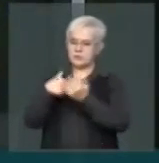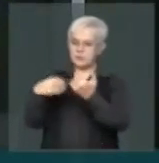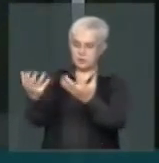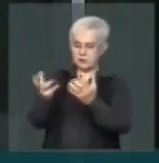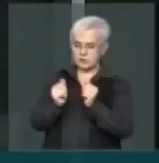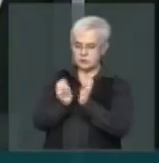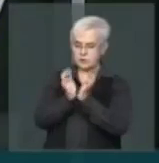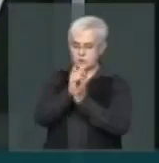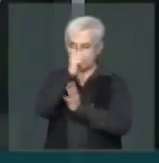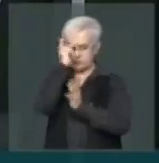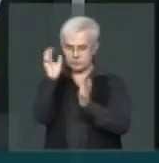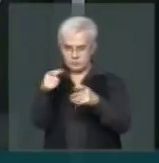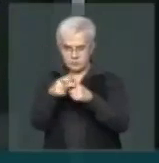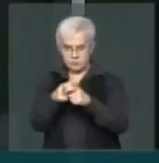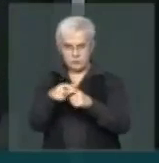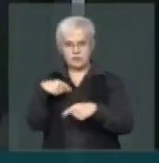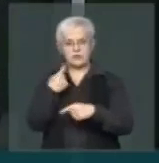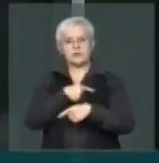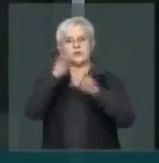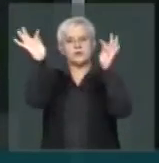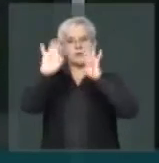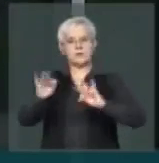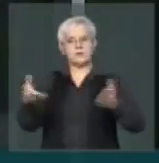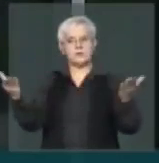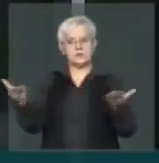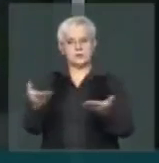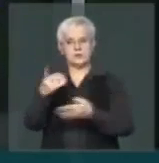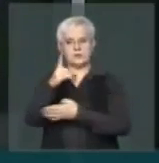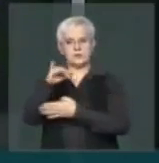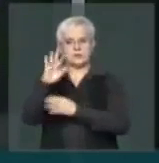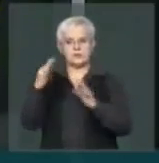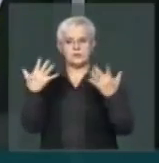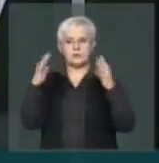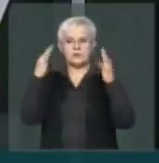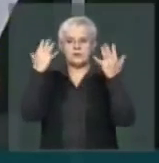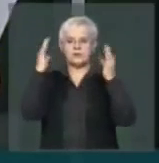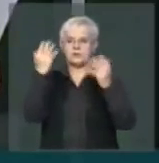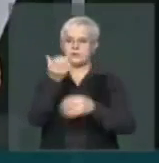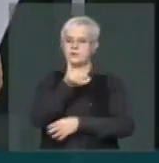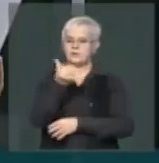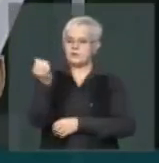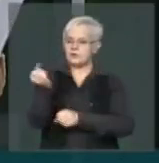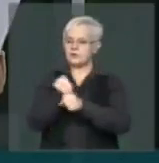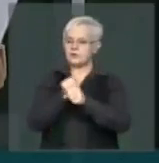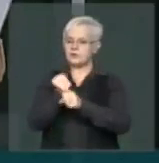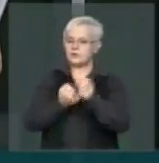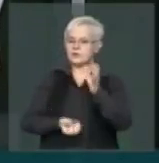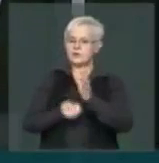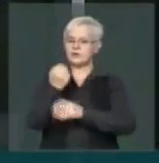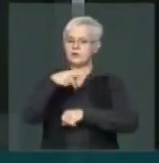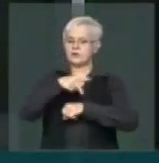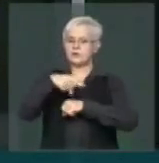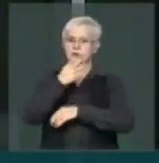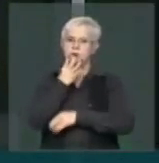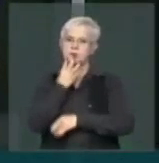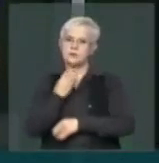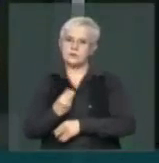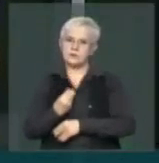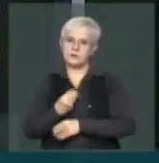minorias. Estamos felizes com essa data que celebra os 66 anos de criação do Estado de Israel.